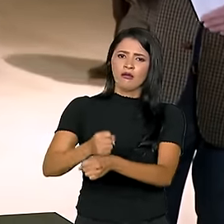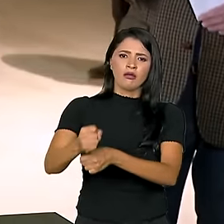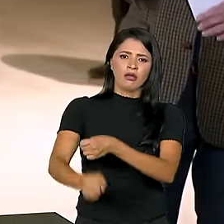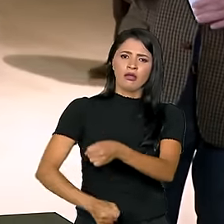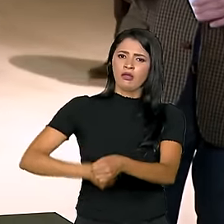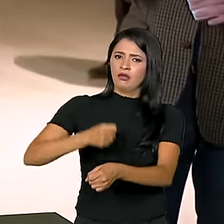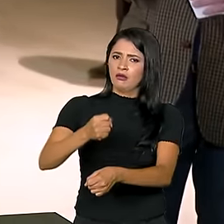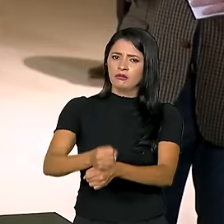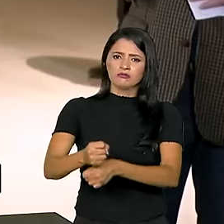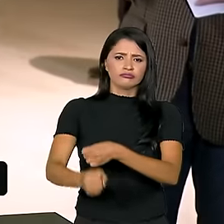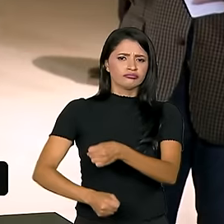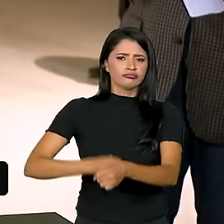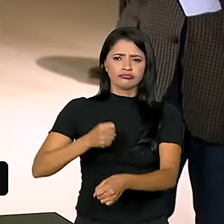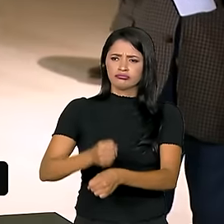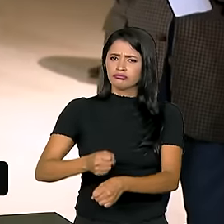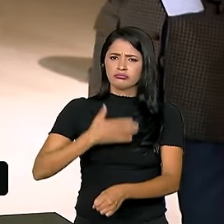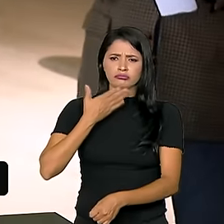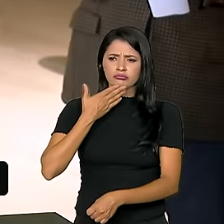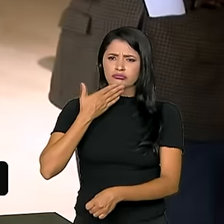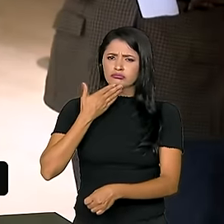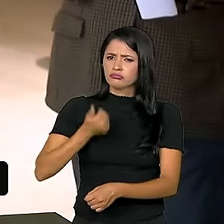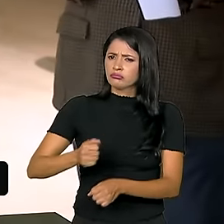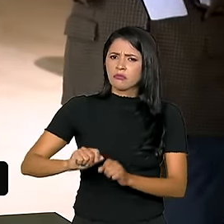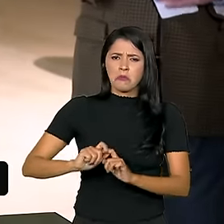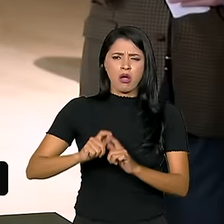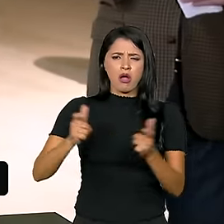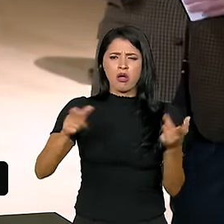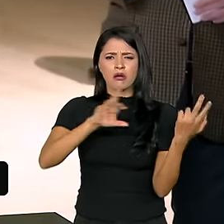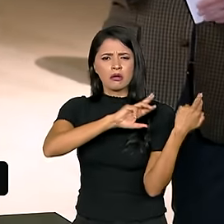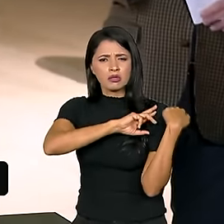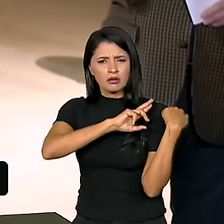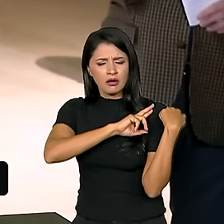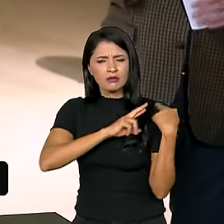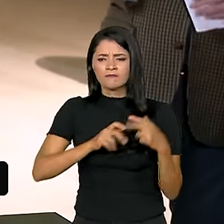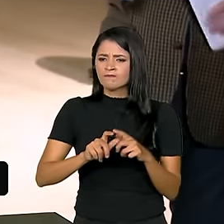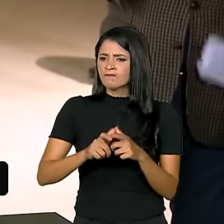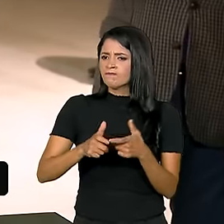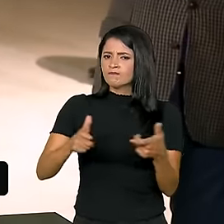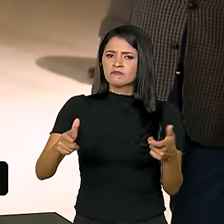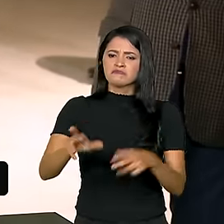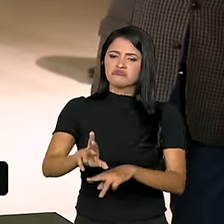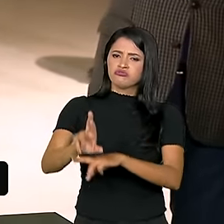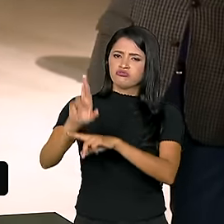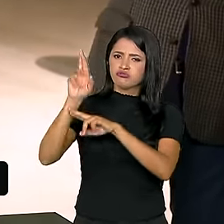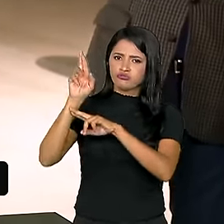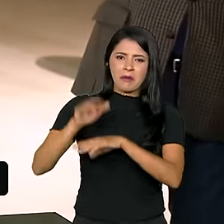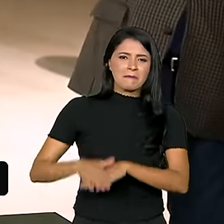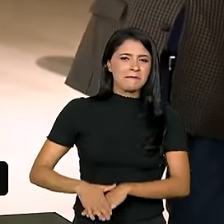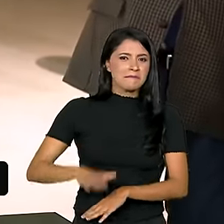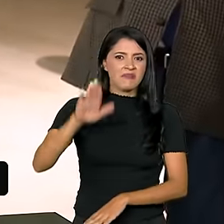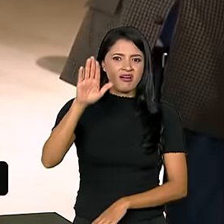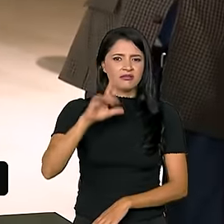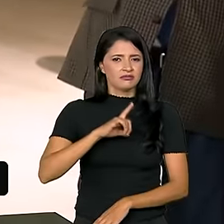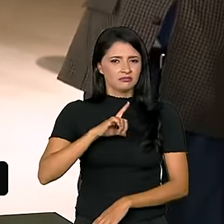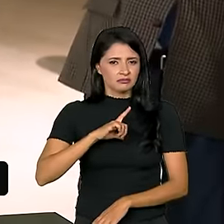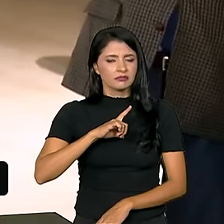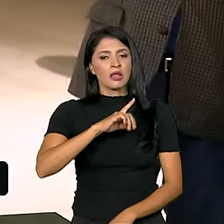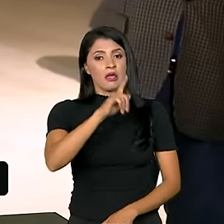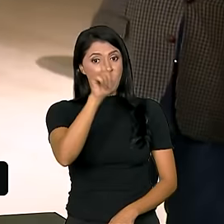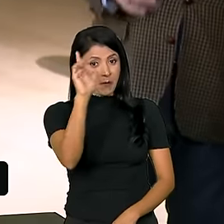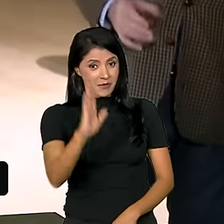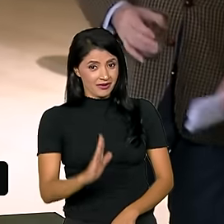mais envergadura, ganha mais responsabilidade e ganha mais representatividade. O Brasil